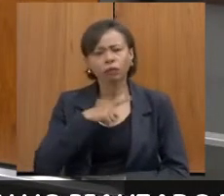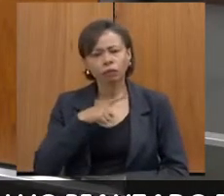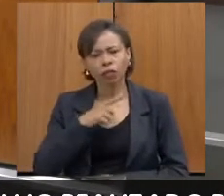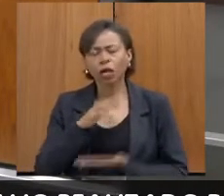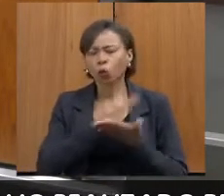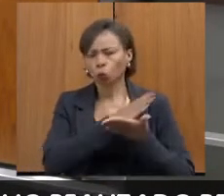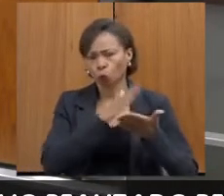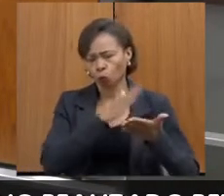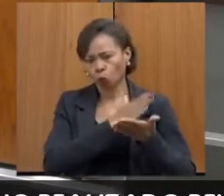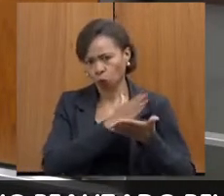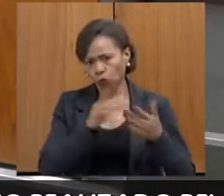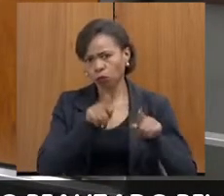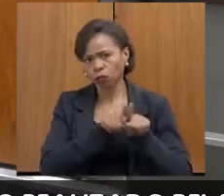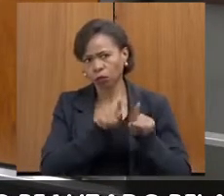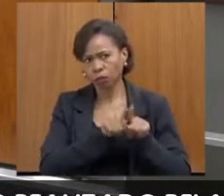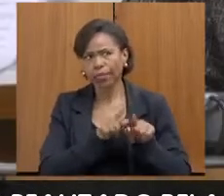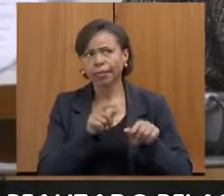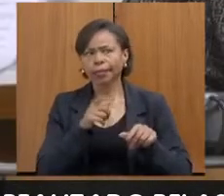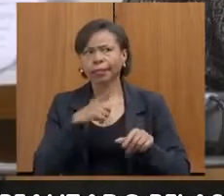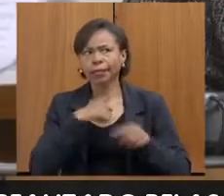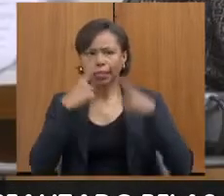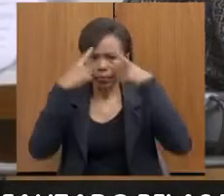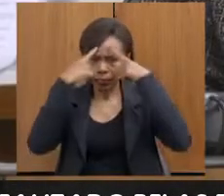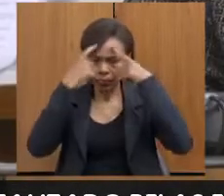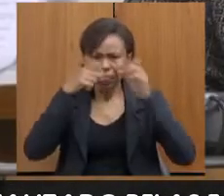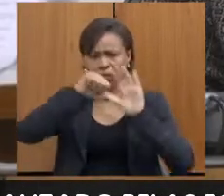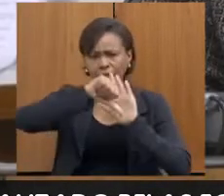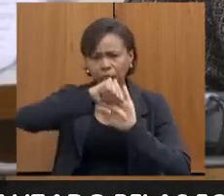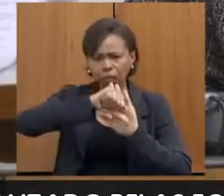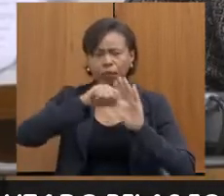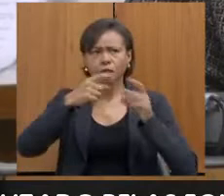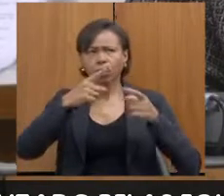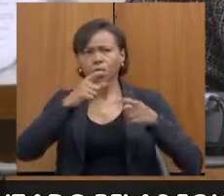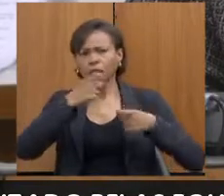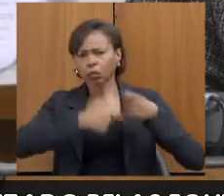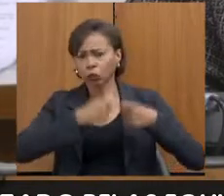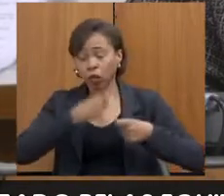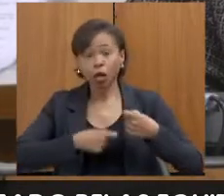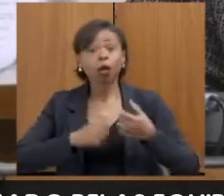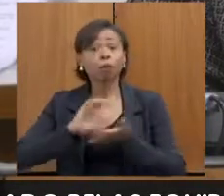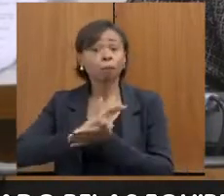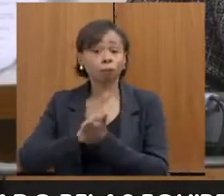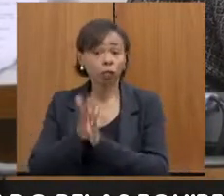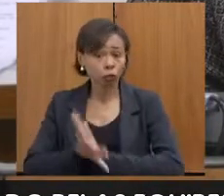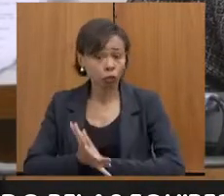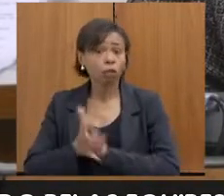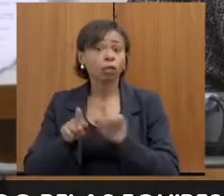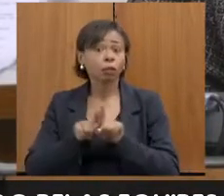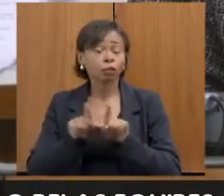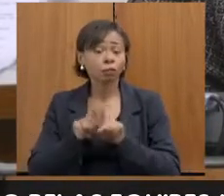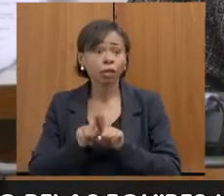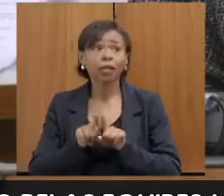questão da mulher, tem os crimes sexuais, tem as questões também de preconceito, os crimes de preconceito, e também tem os crimes de idosos também em contexto de violência